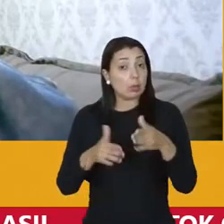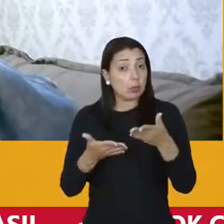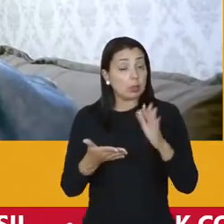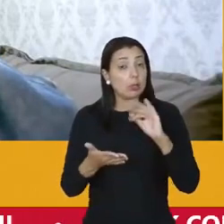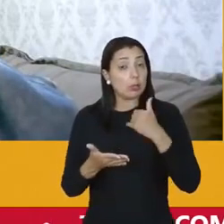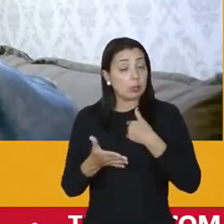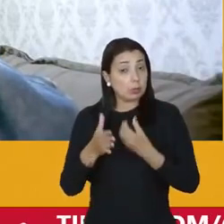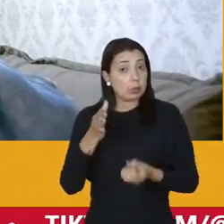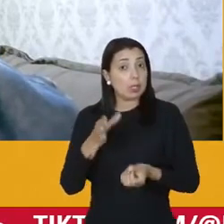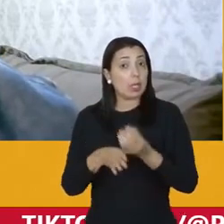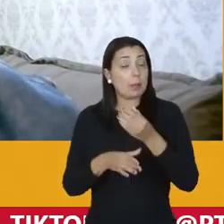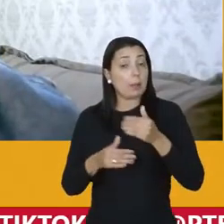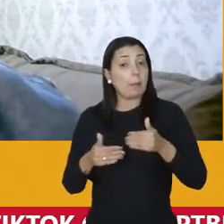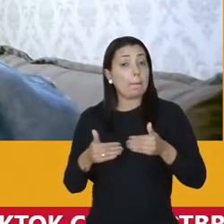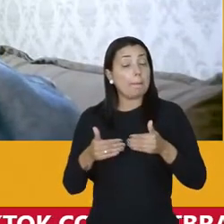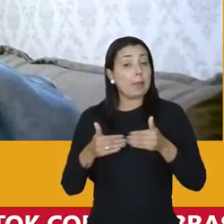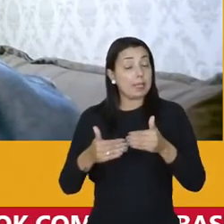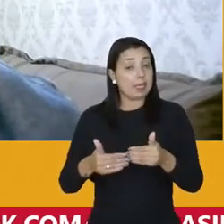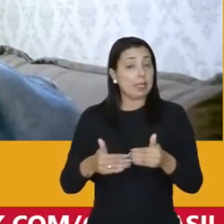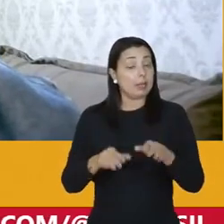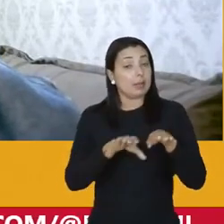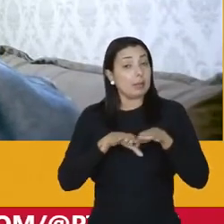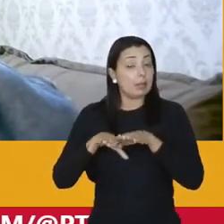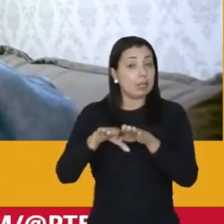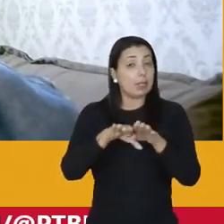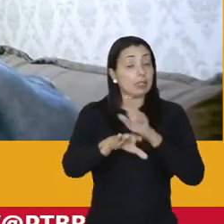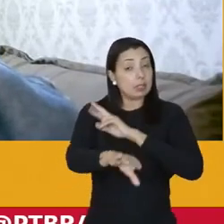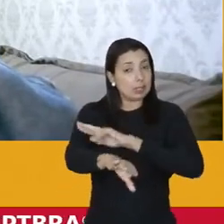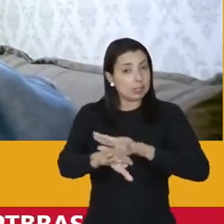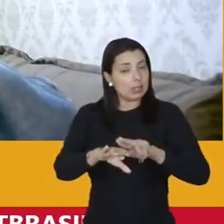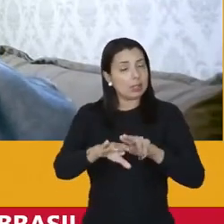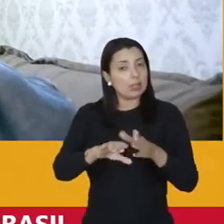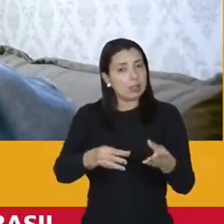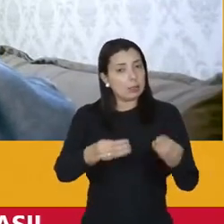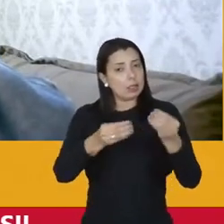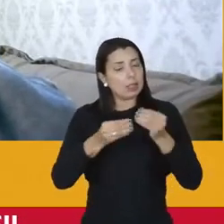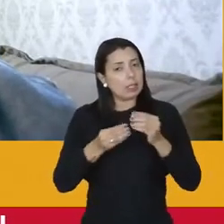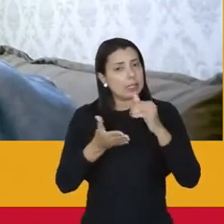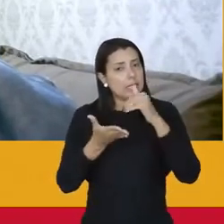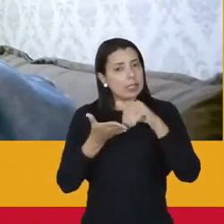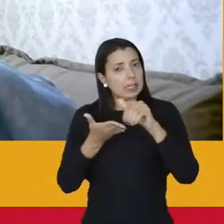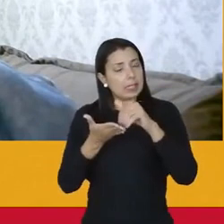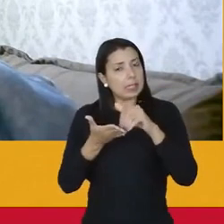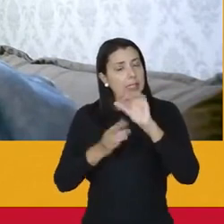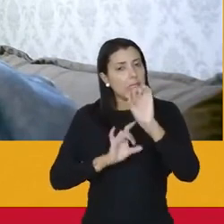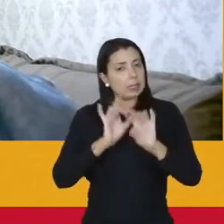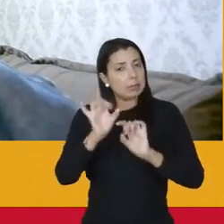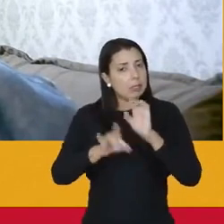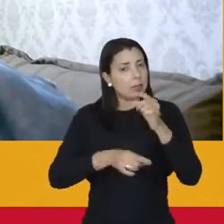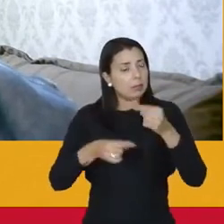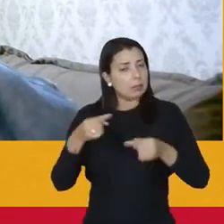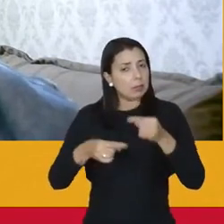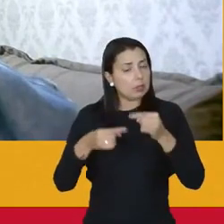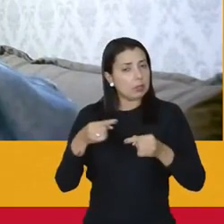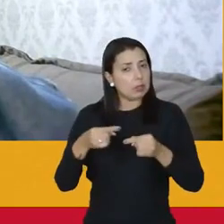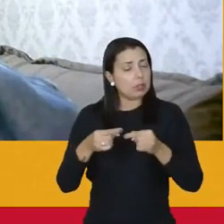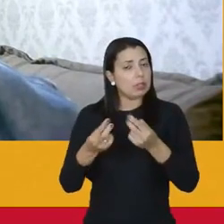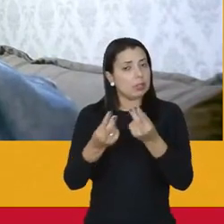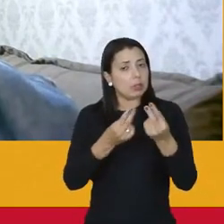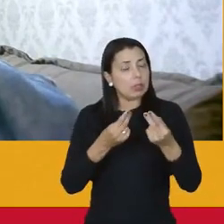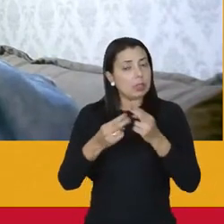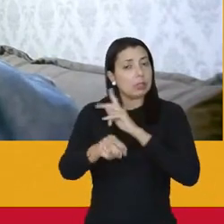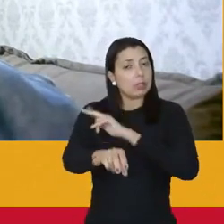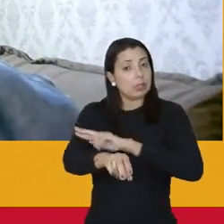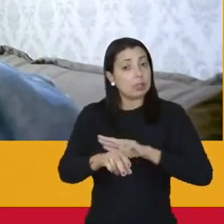nós criamos o Ministério da Igualdade Racial que naquele momento recebeu o nome Secretaria Especial de Política de Promoção da Igualdade